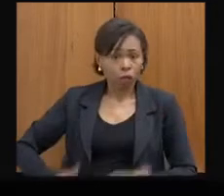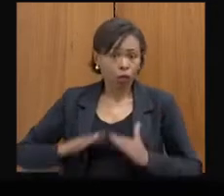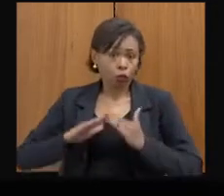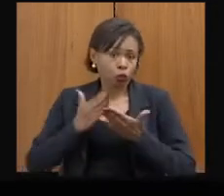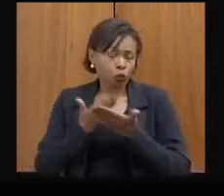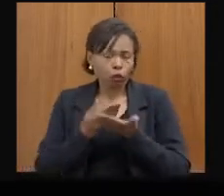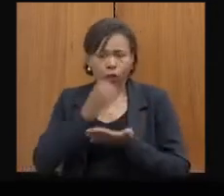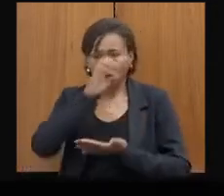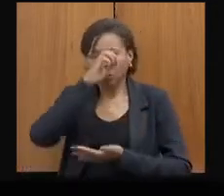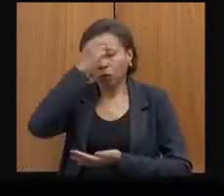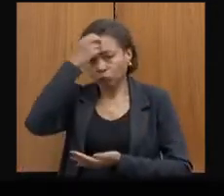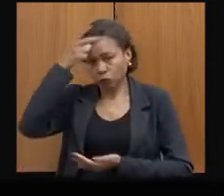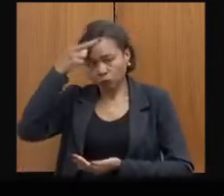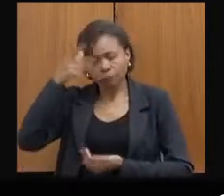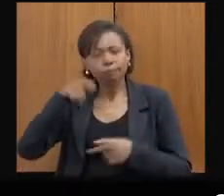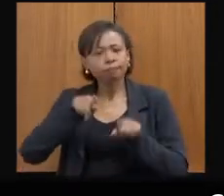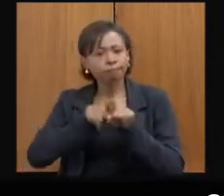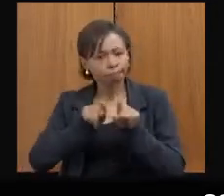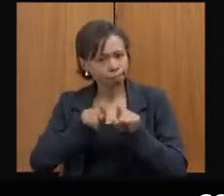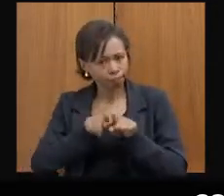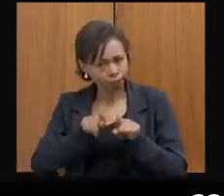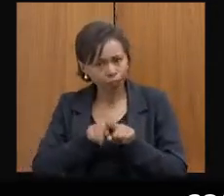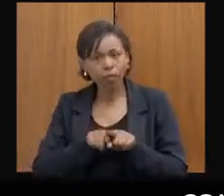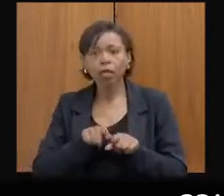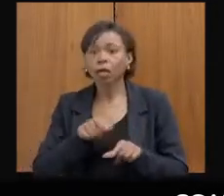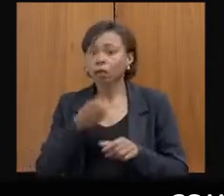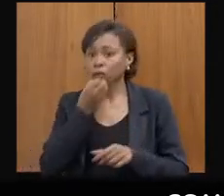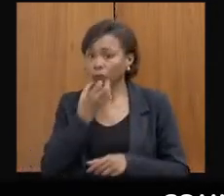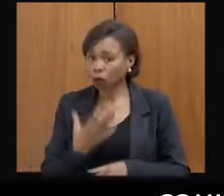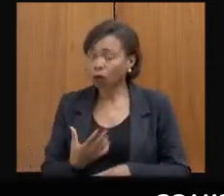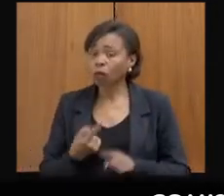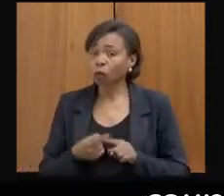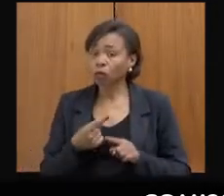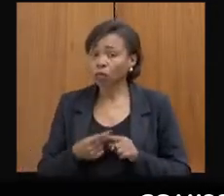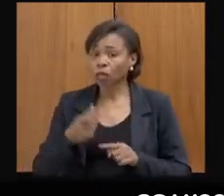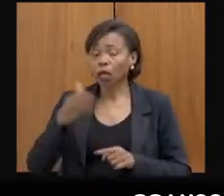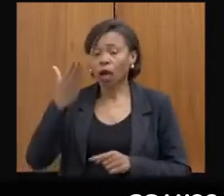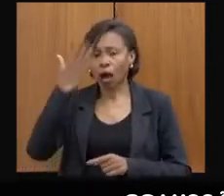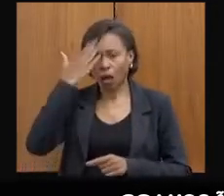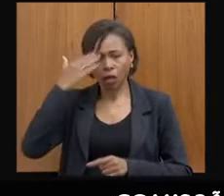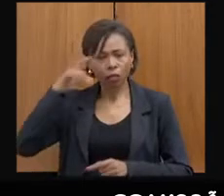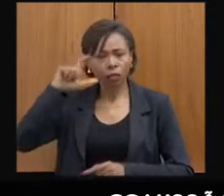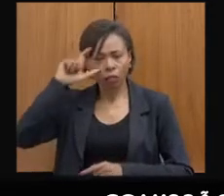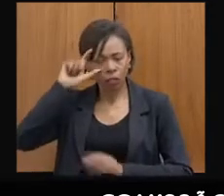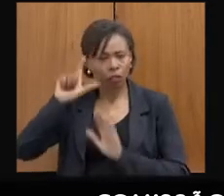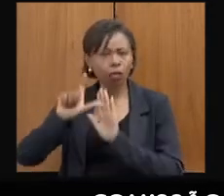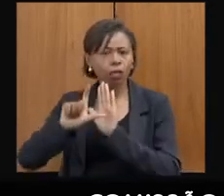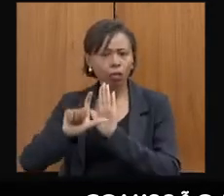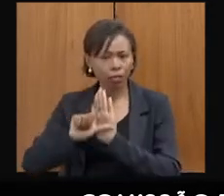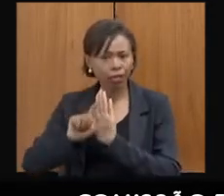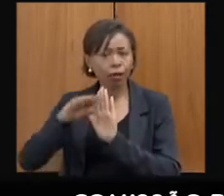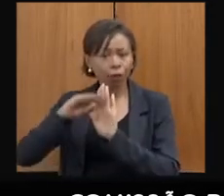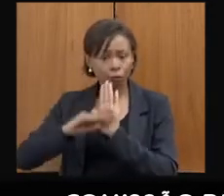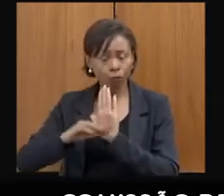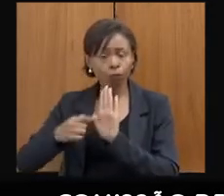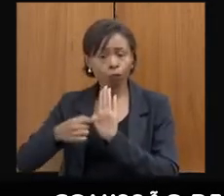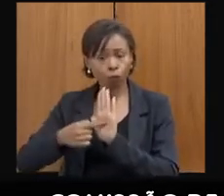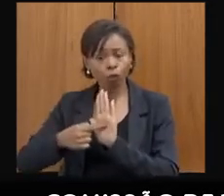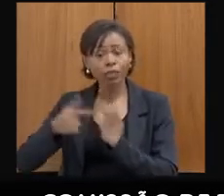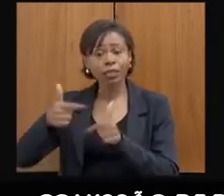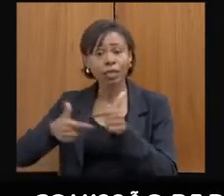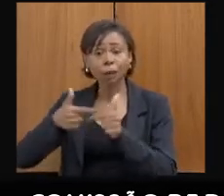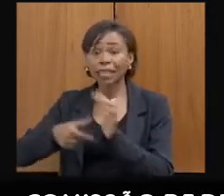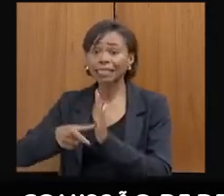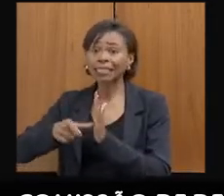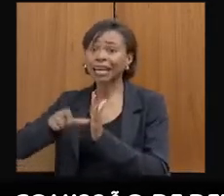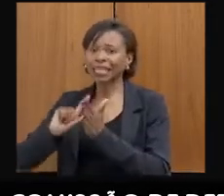faz uma diferença muito grande, que é um dos pilares da Lei Maria da Penha, fala do trabalho preventivo, então, a gente foca muito em campanhas,